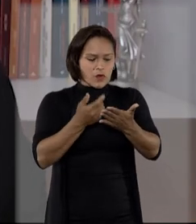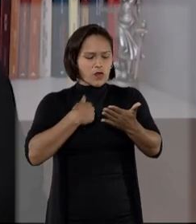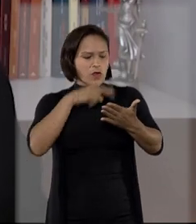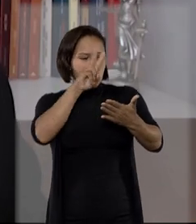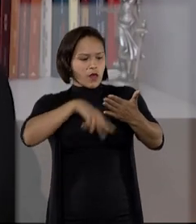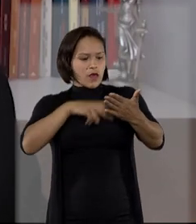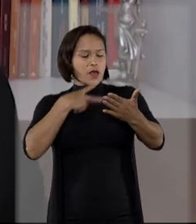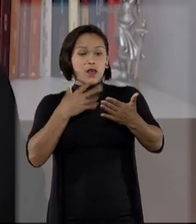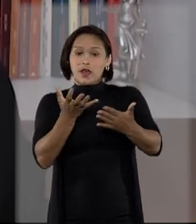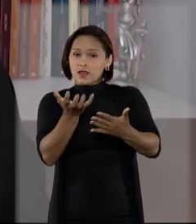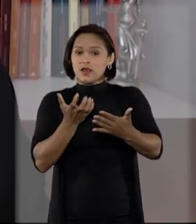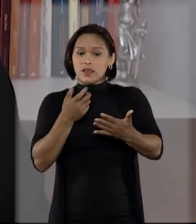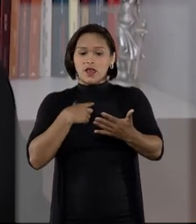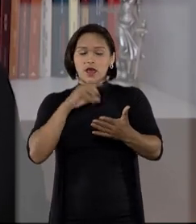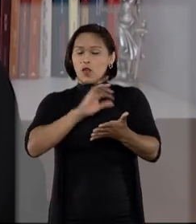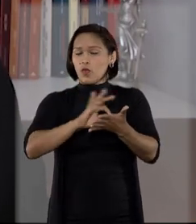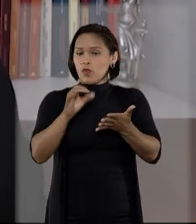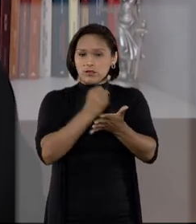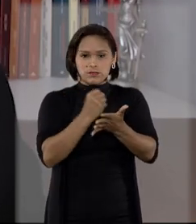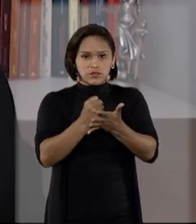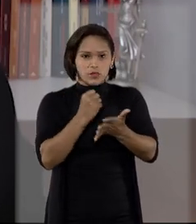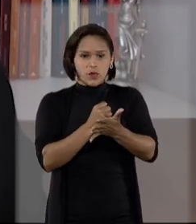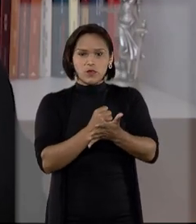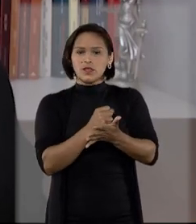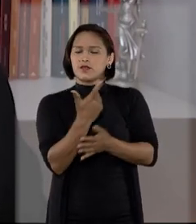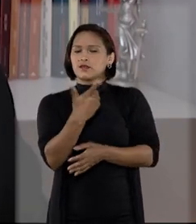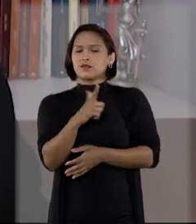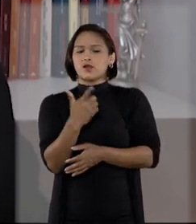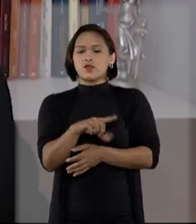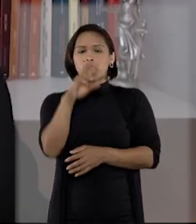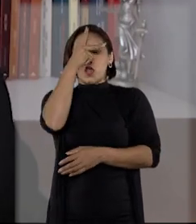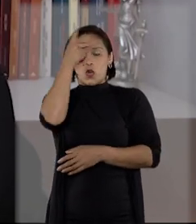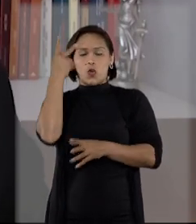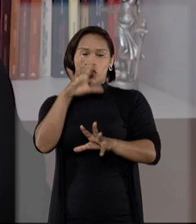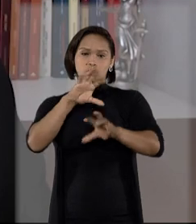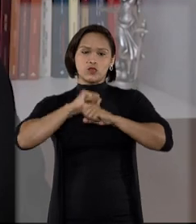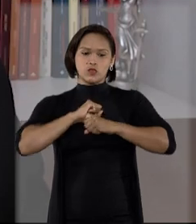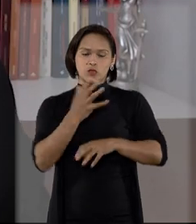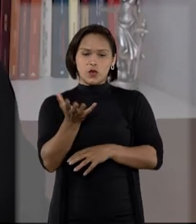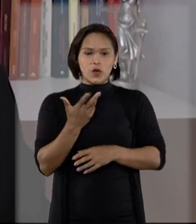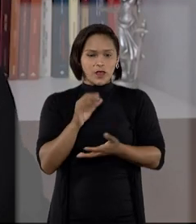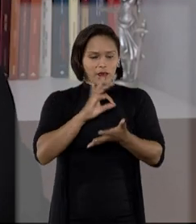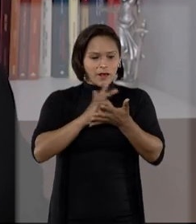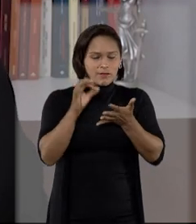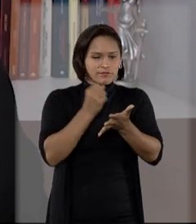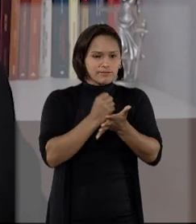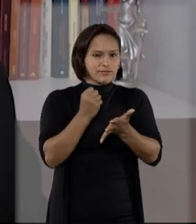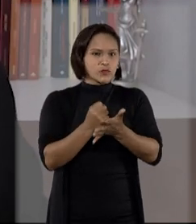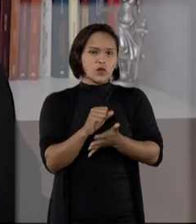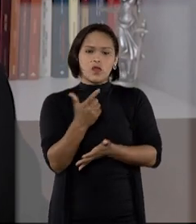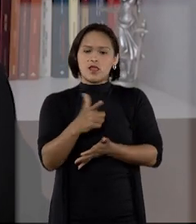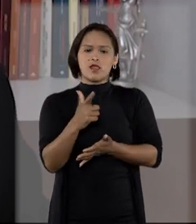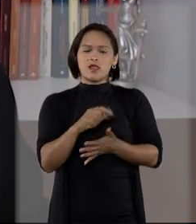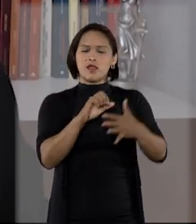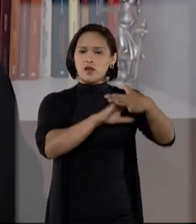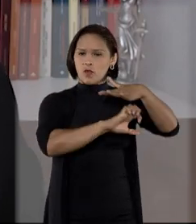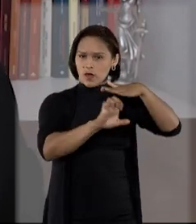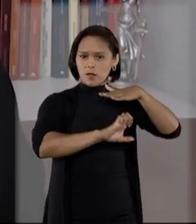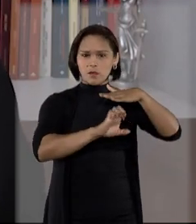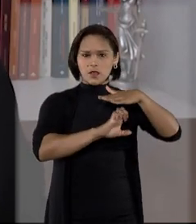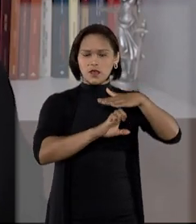mesmo quando não há um contrato assinado, mesmo quando o consumidor sequer contrata ali com aquela